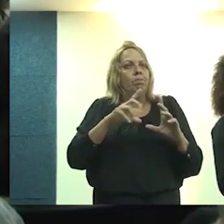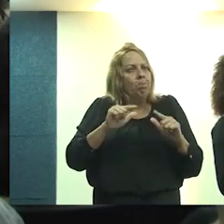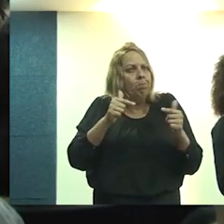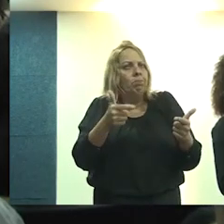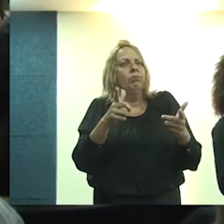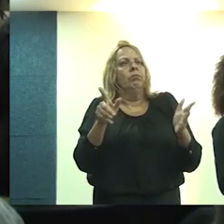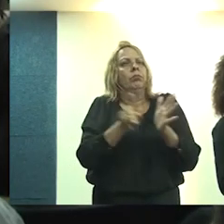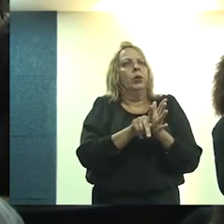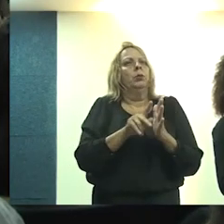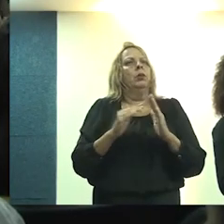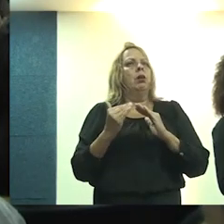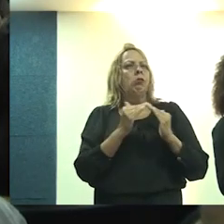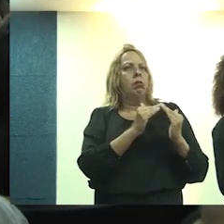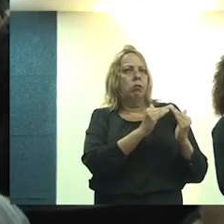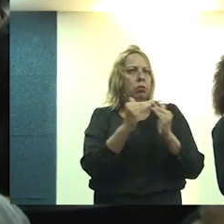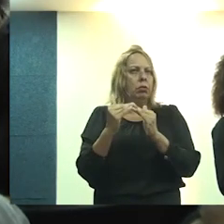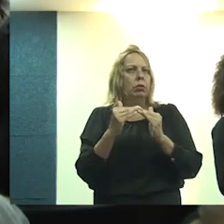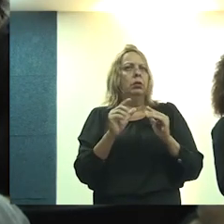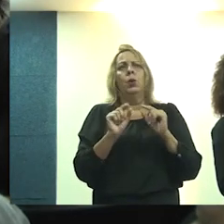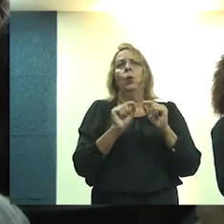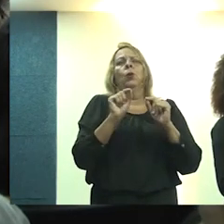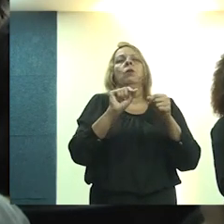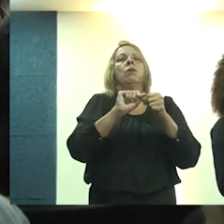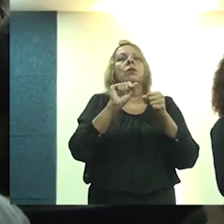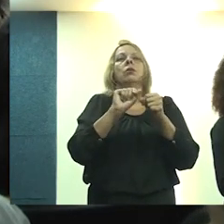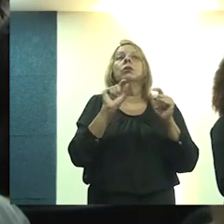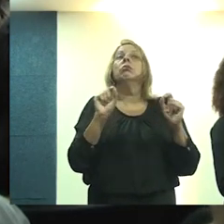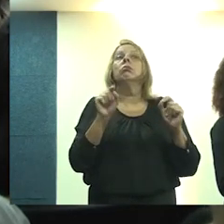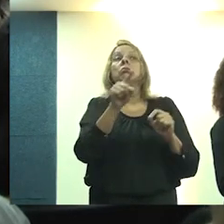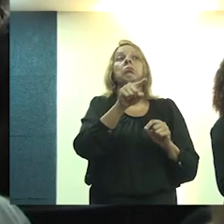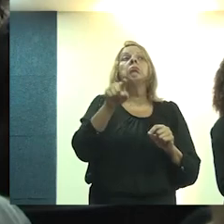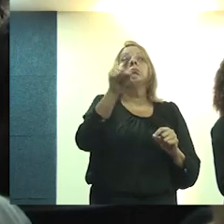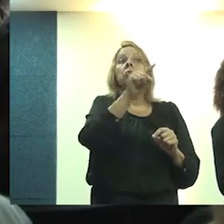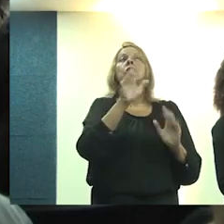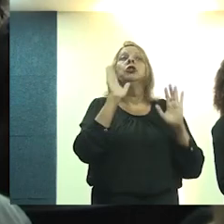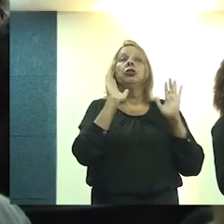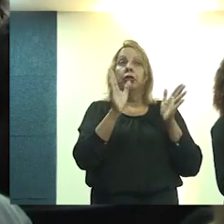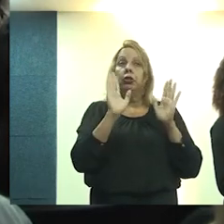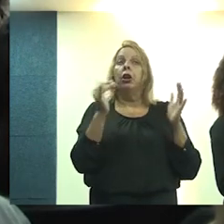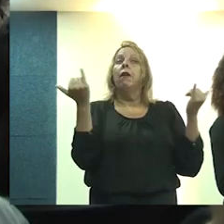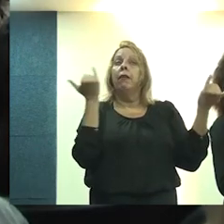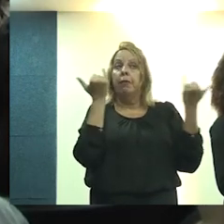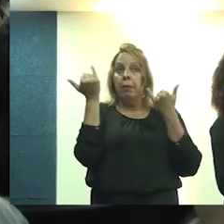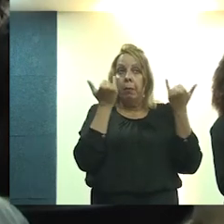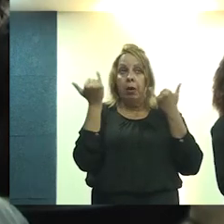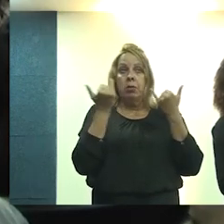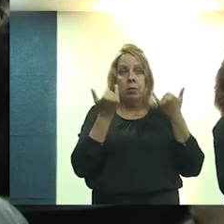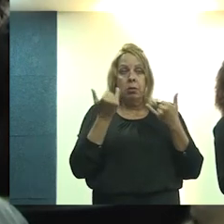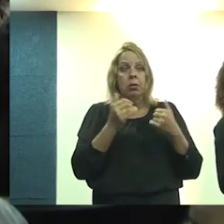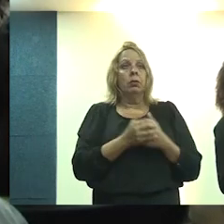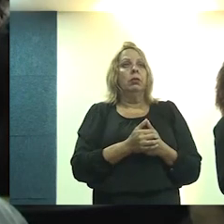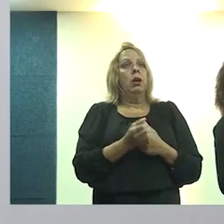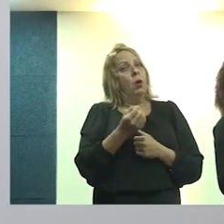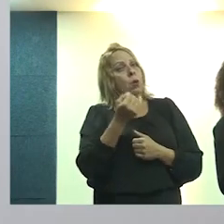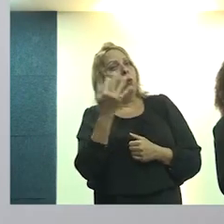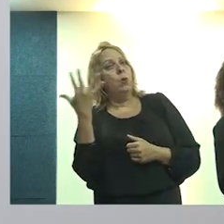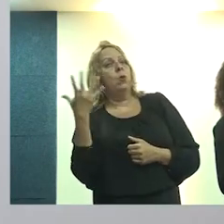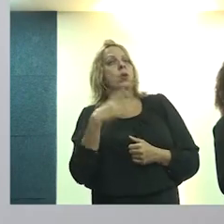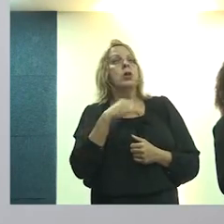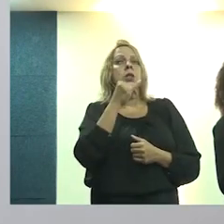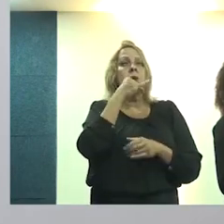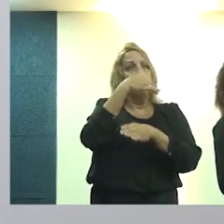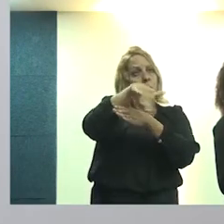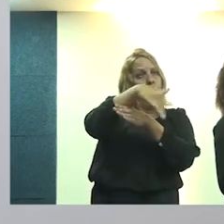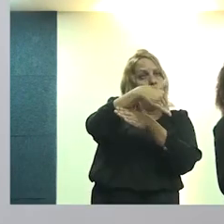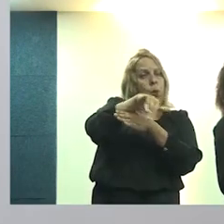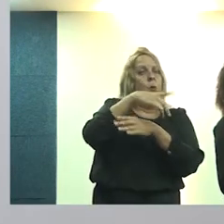intervenção nas periferias. O que é que a gente está fazendo? Muitos de vocês já devem ter ouvido falar aí sobre algumas coisas que